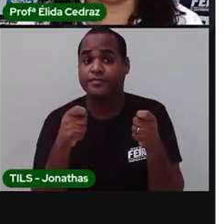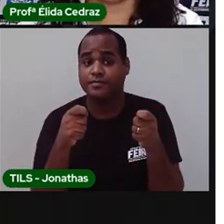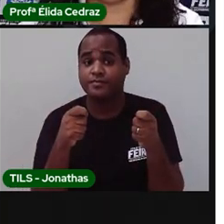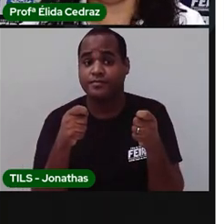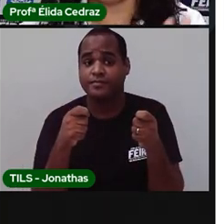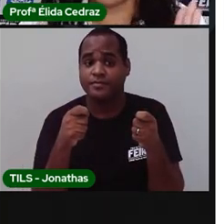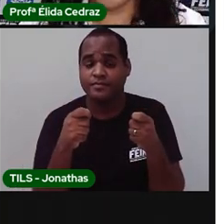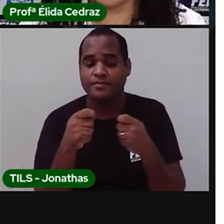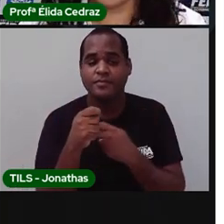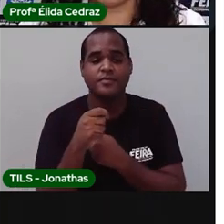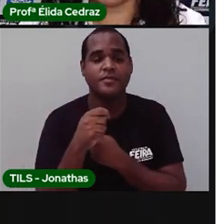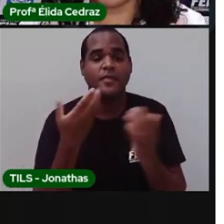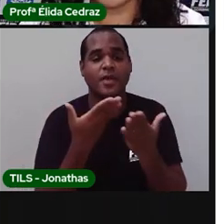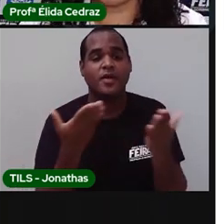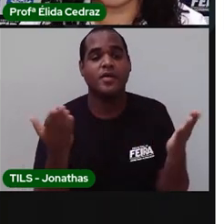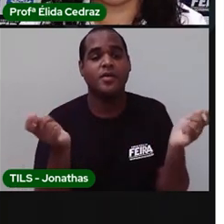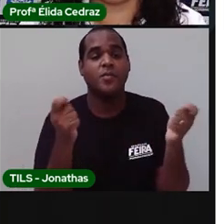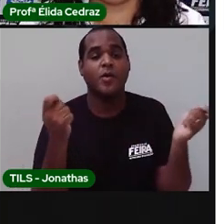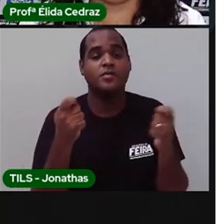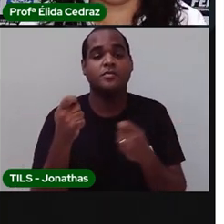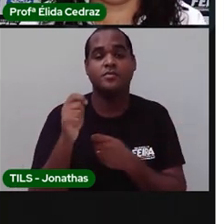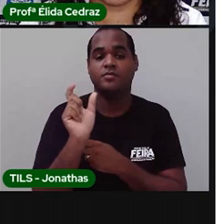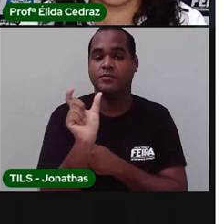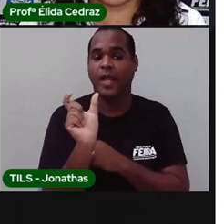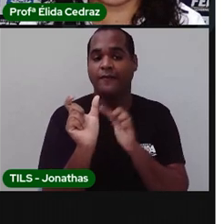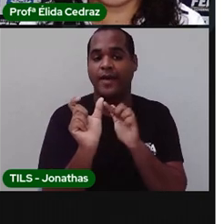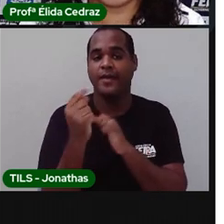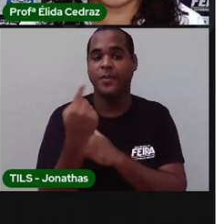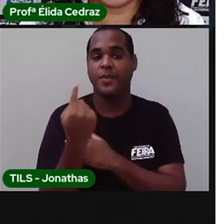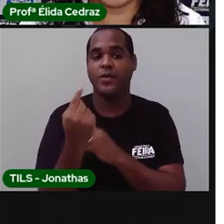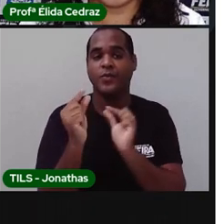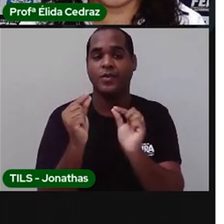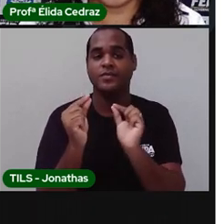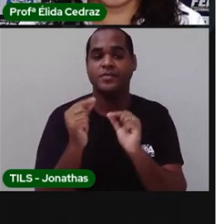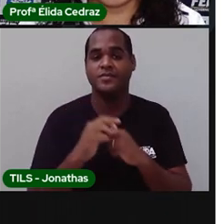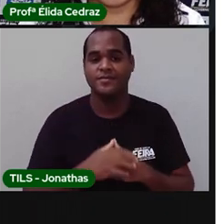E se a gente pode, qual é a primeira palavrinha que vai ali?